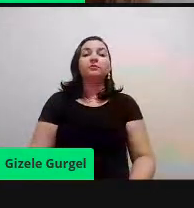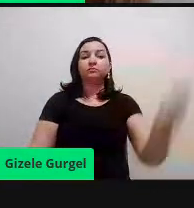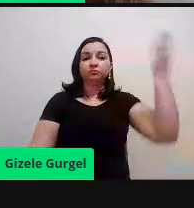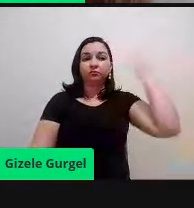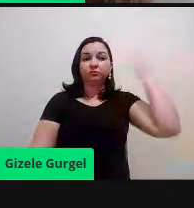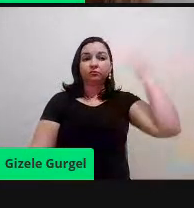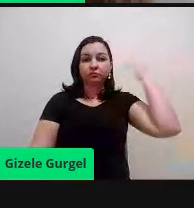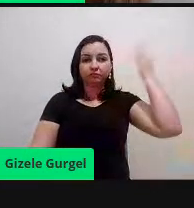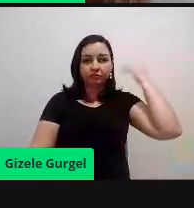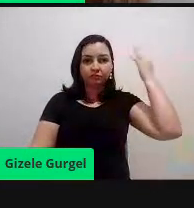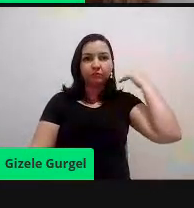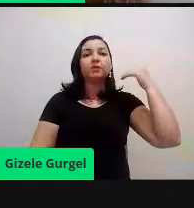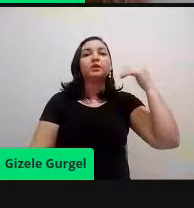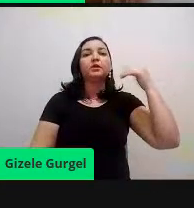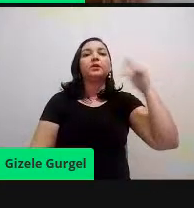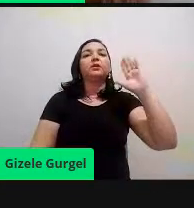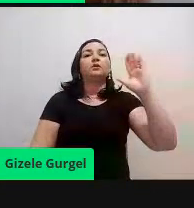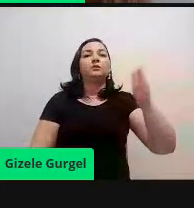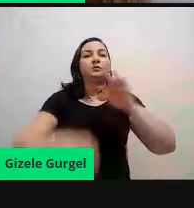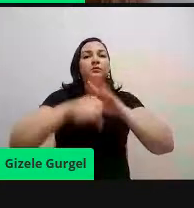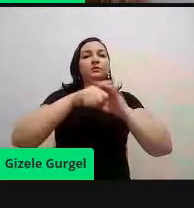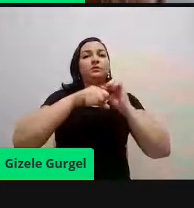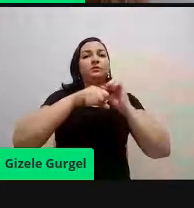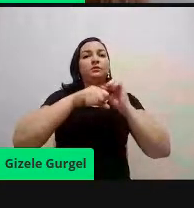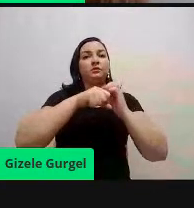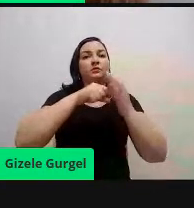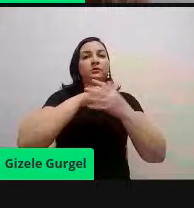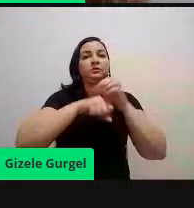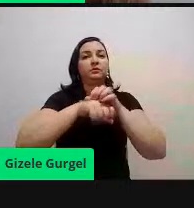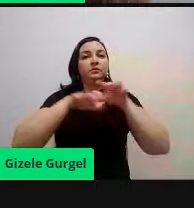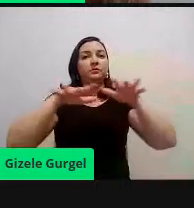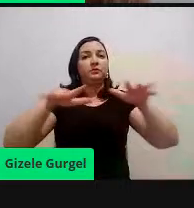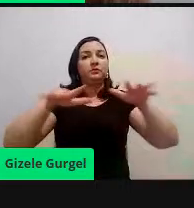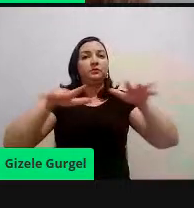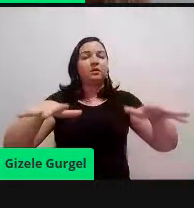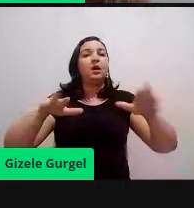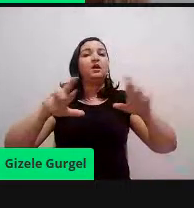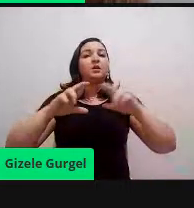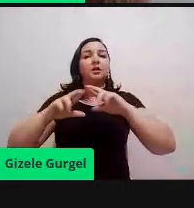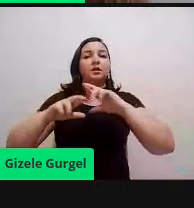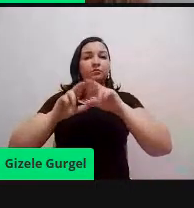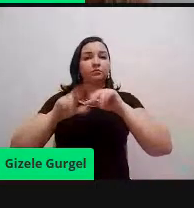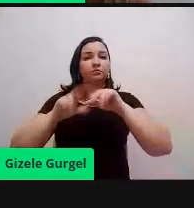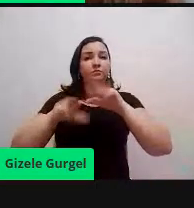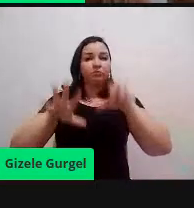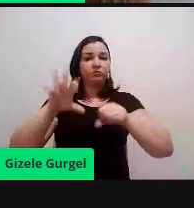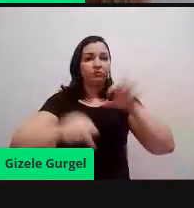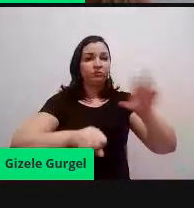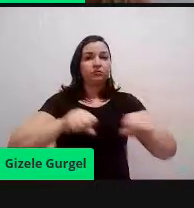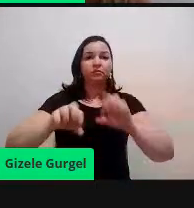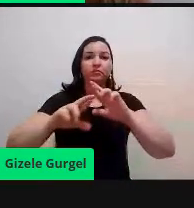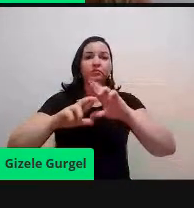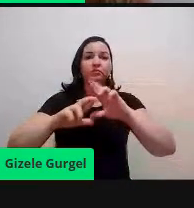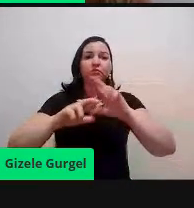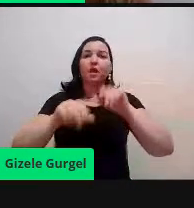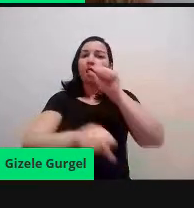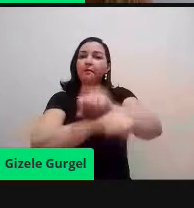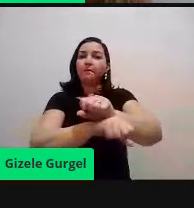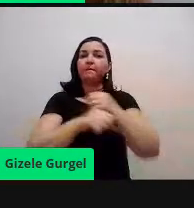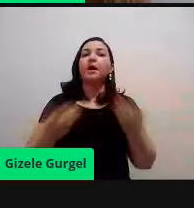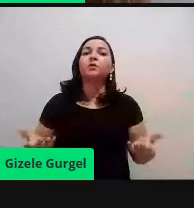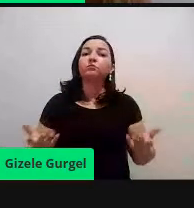a pandemia, no início, que o serviço de coleta seletiva foi interrompido, né, em alguns estados do